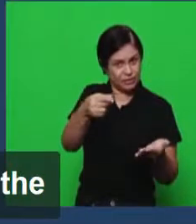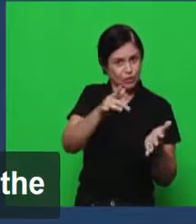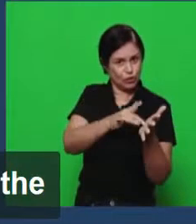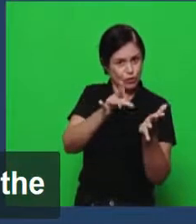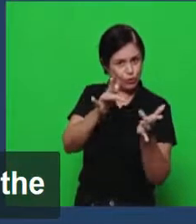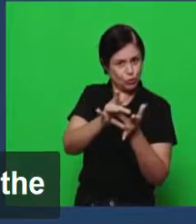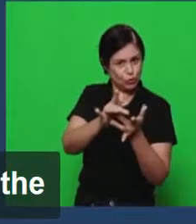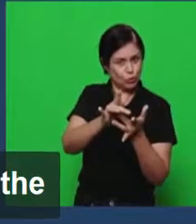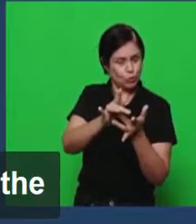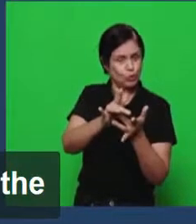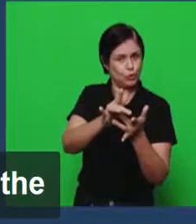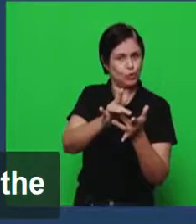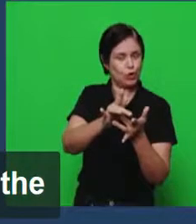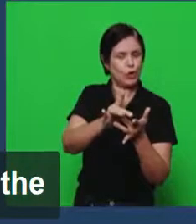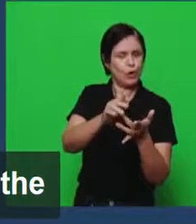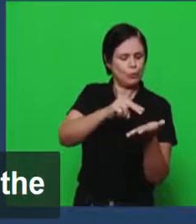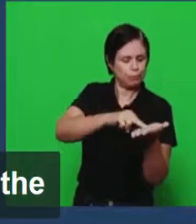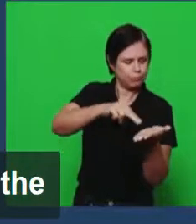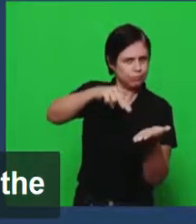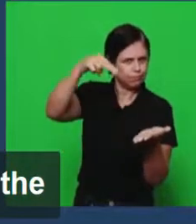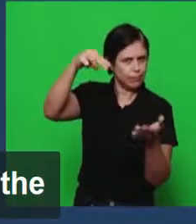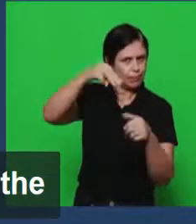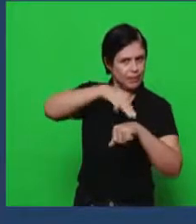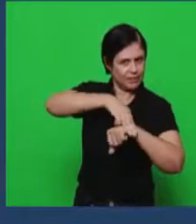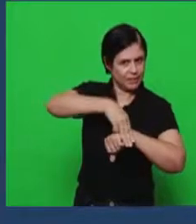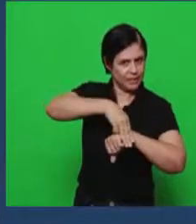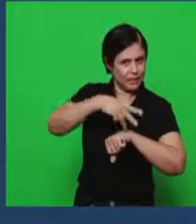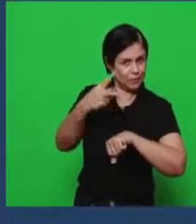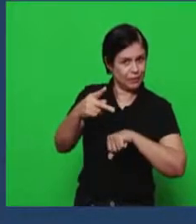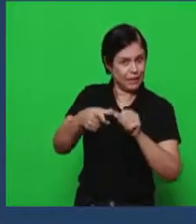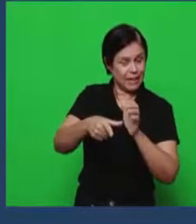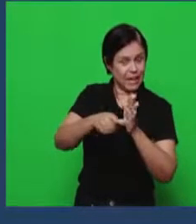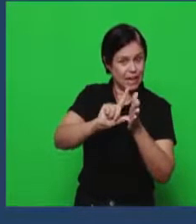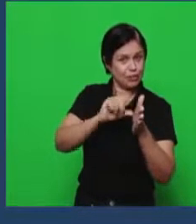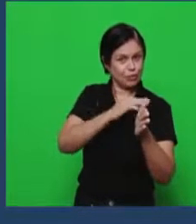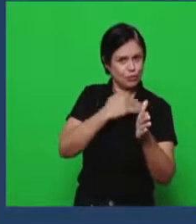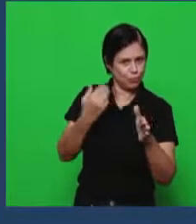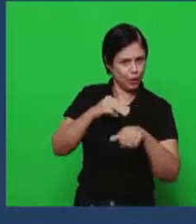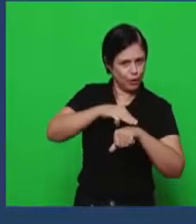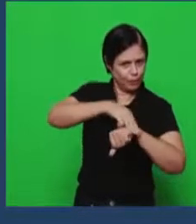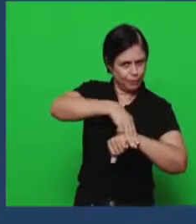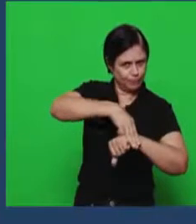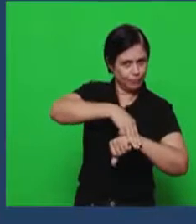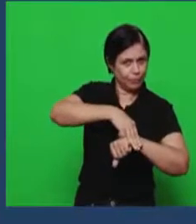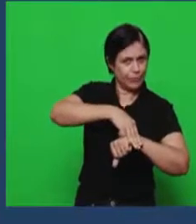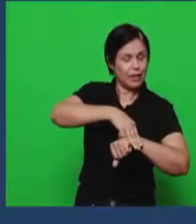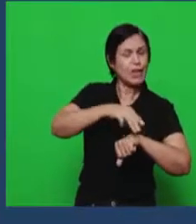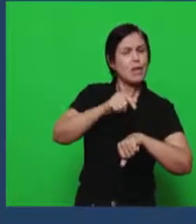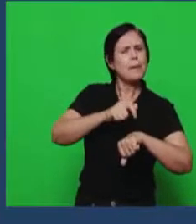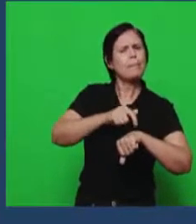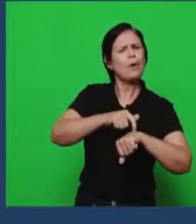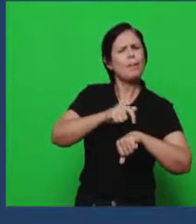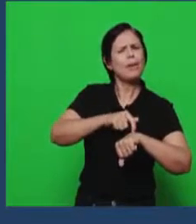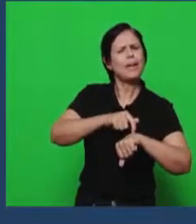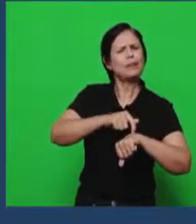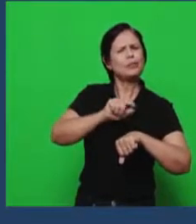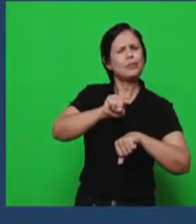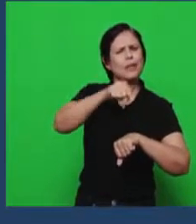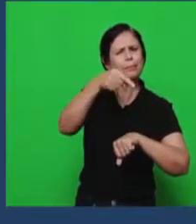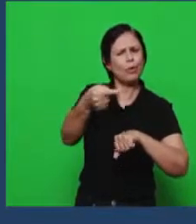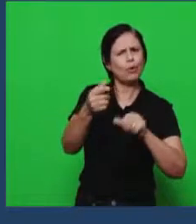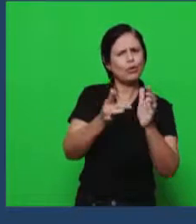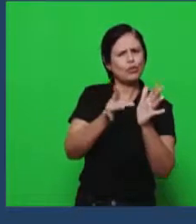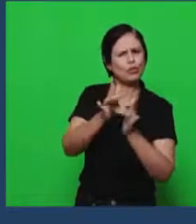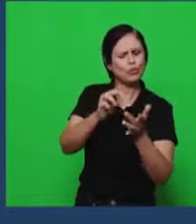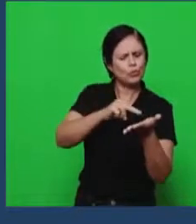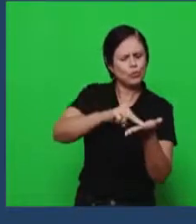da morte e ressurreição de Jesus, e o período após a sua ressurreição, destaque em qual